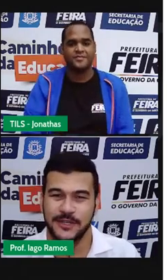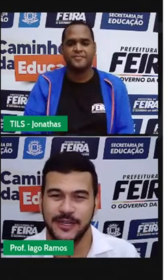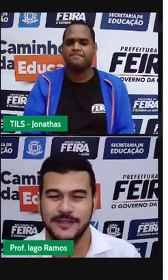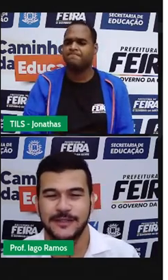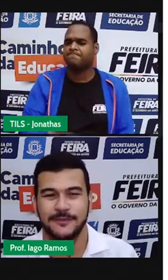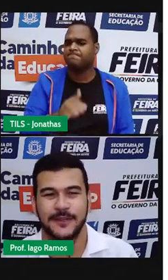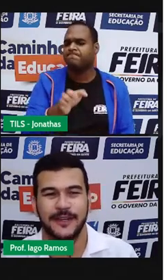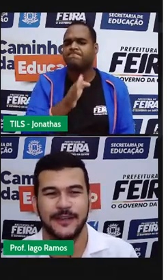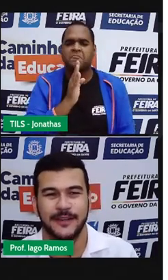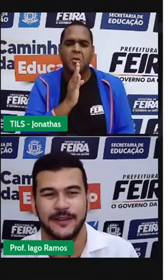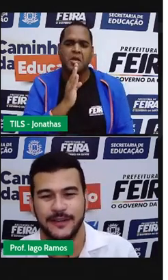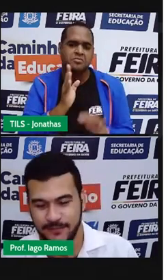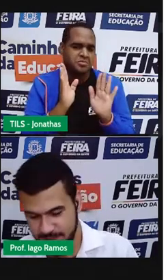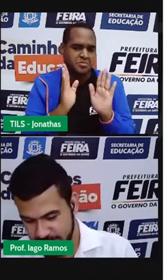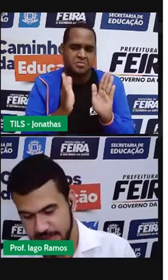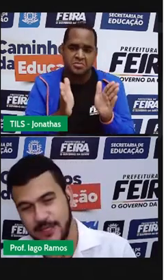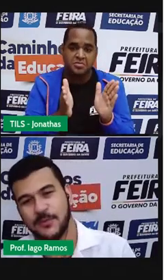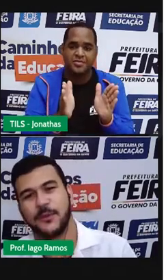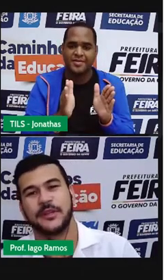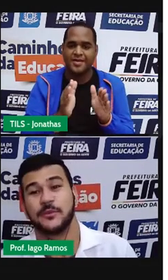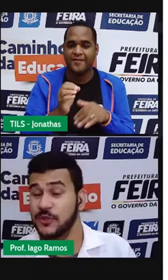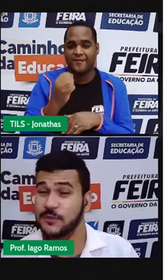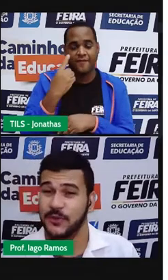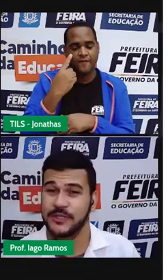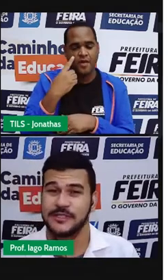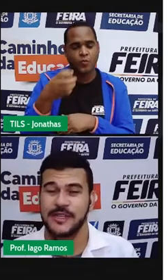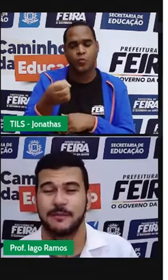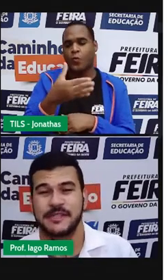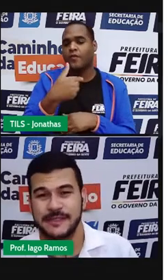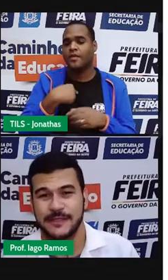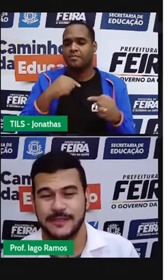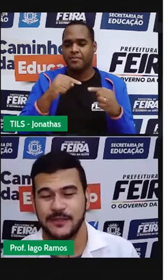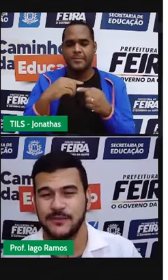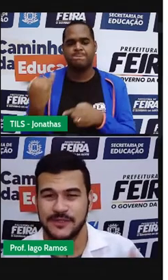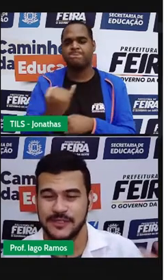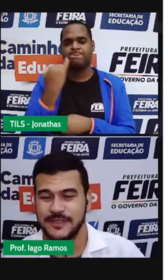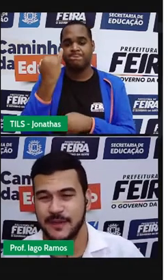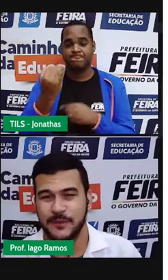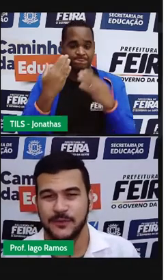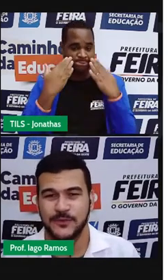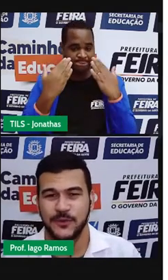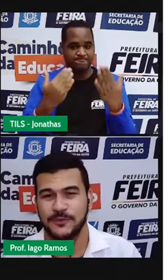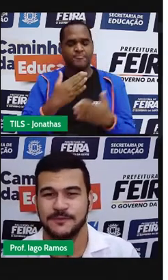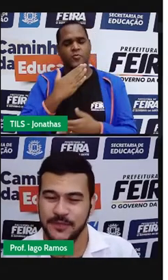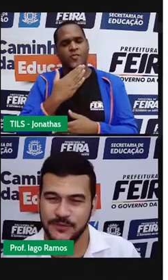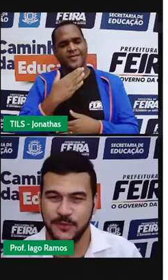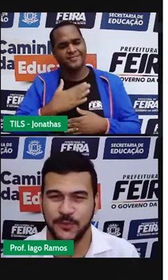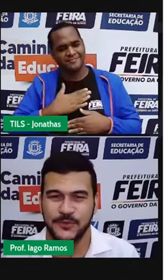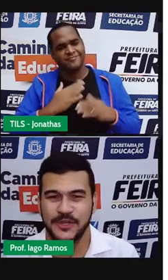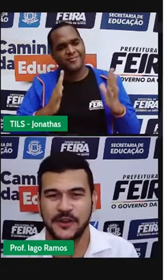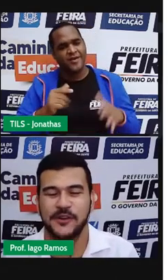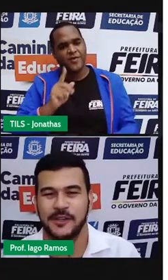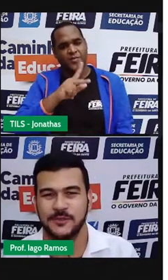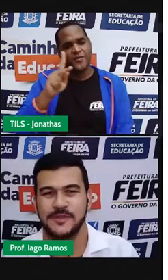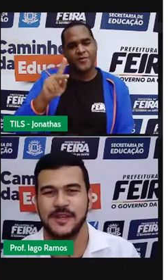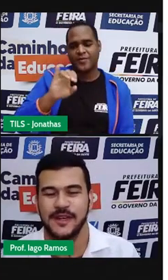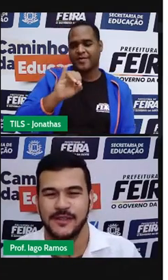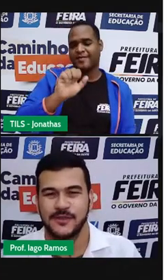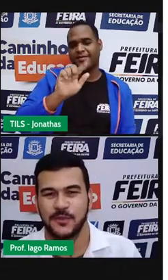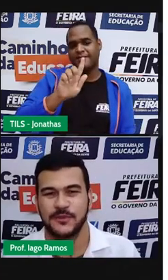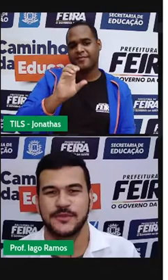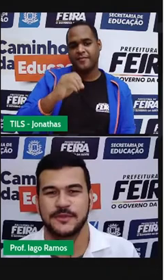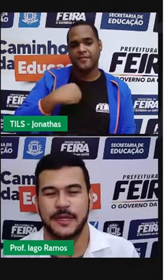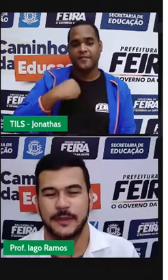você já conhece, né? Vem aquele momento muito importante da apresentação. Você já sabe quem eu sou. Eu sou o professor Iago Ramos.